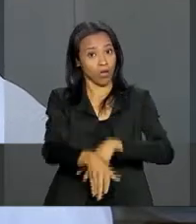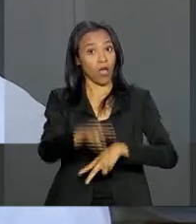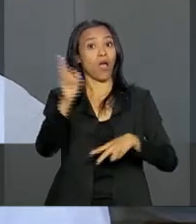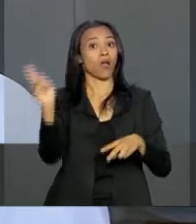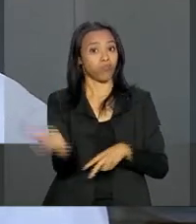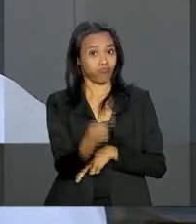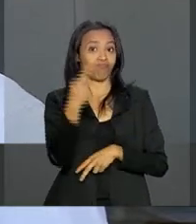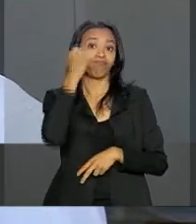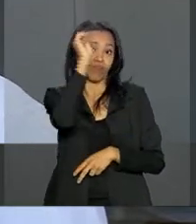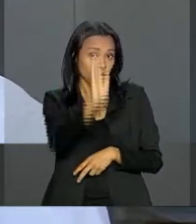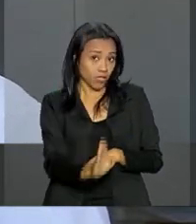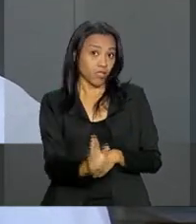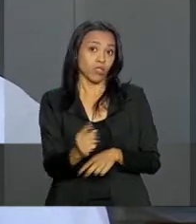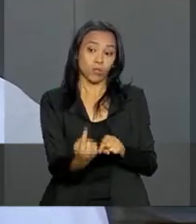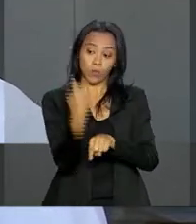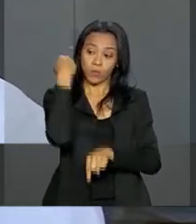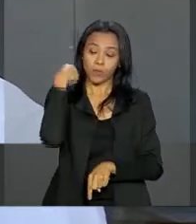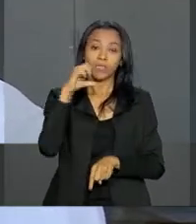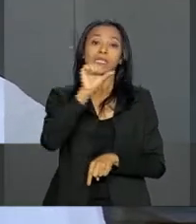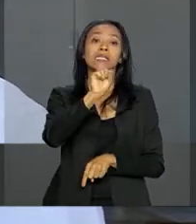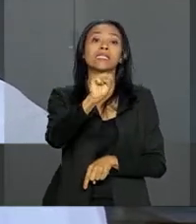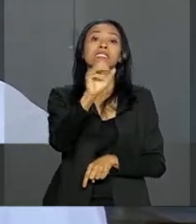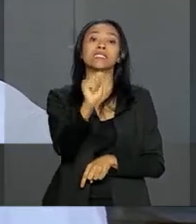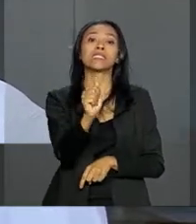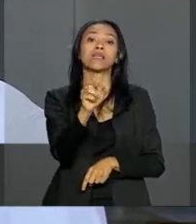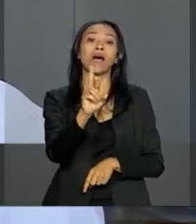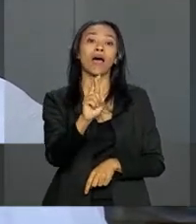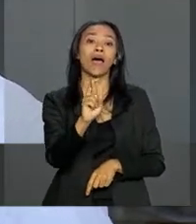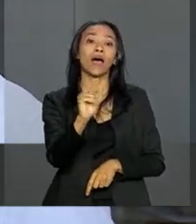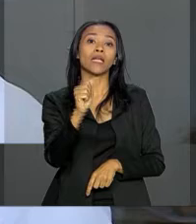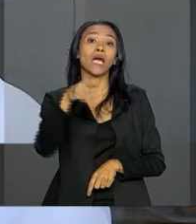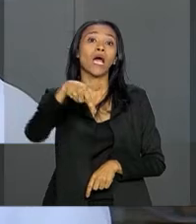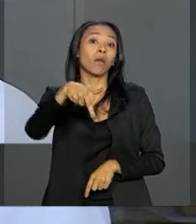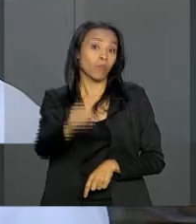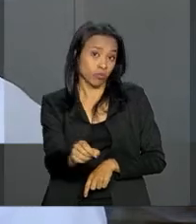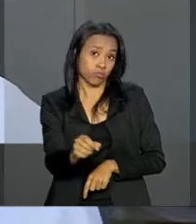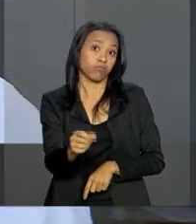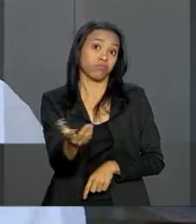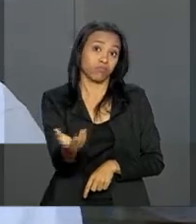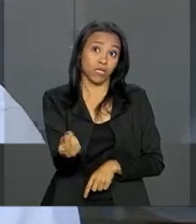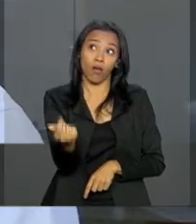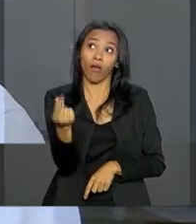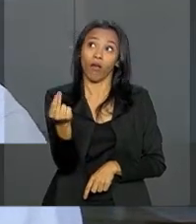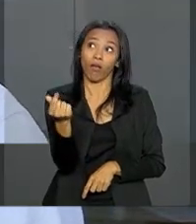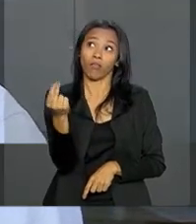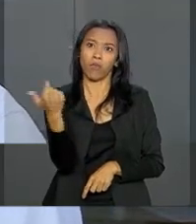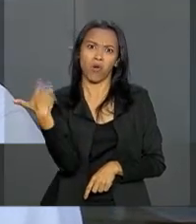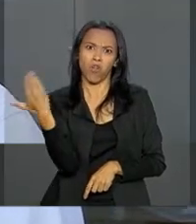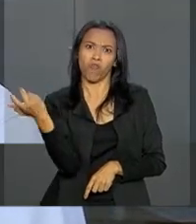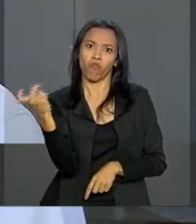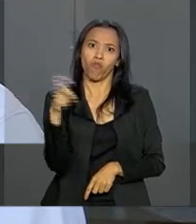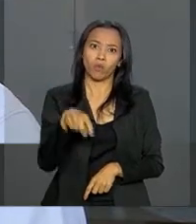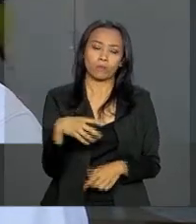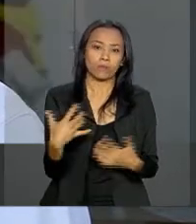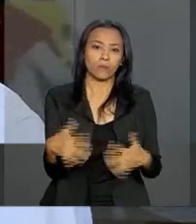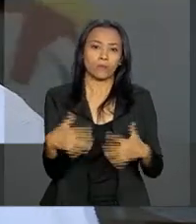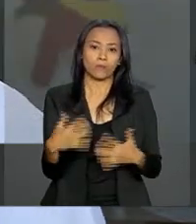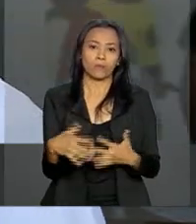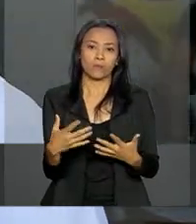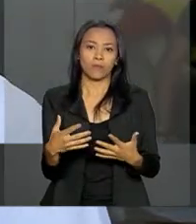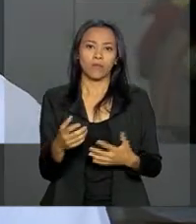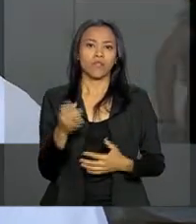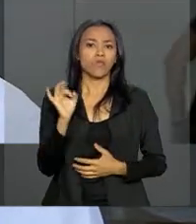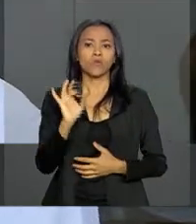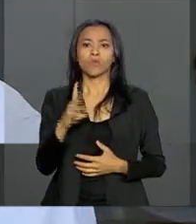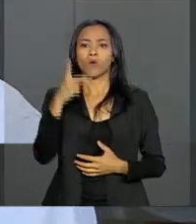Brasil de sarampo que não aconteciam nesse número há muito tempo. Então, a vulnerabilidade maior da população, não